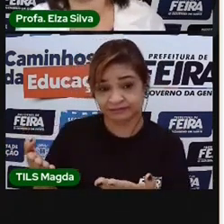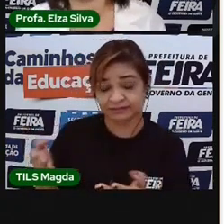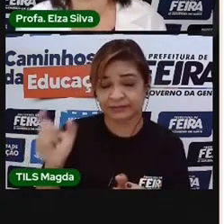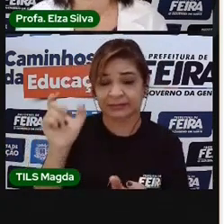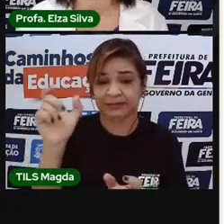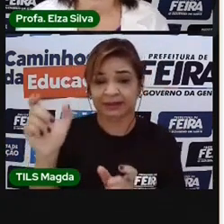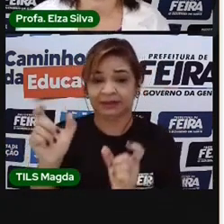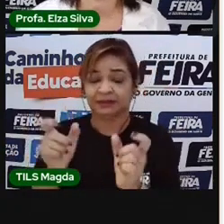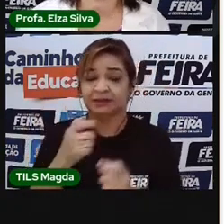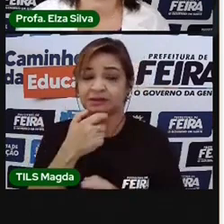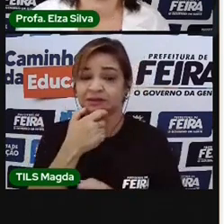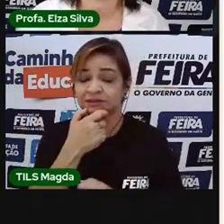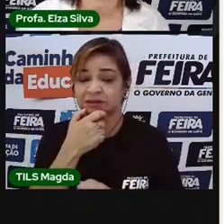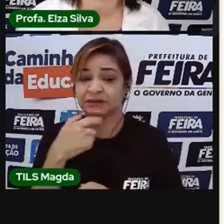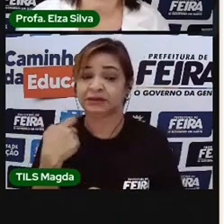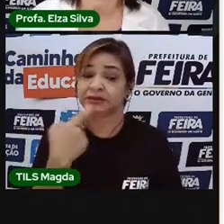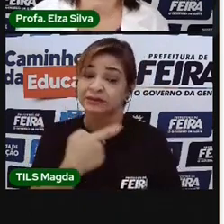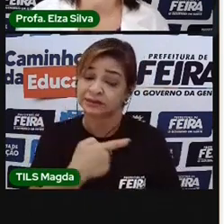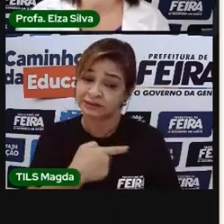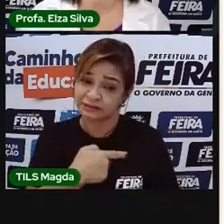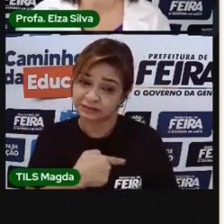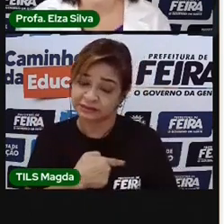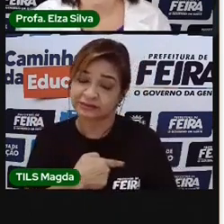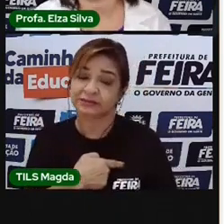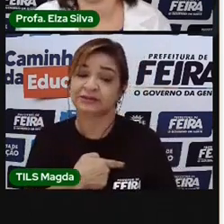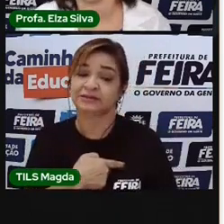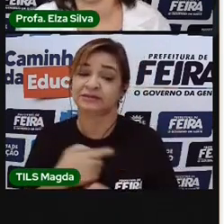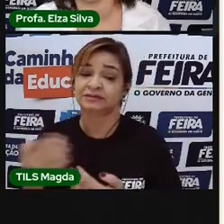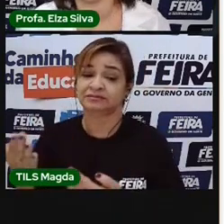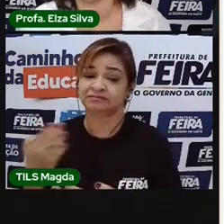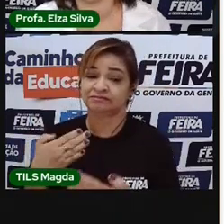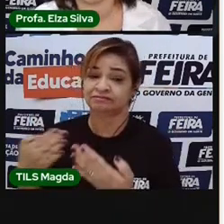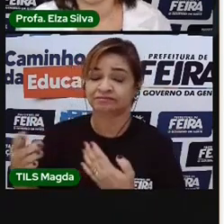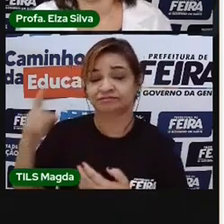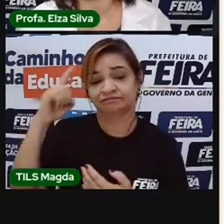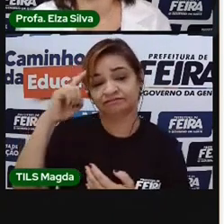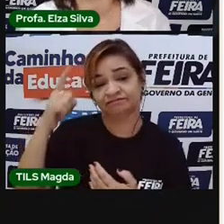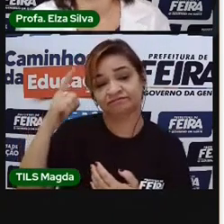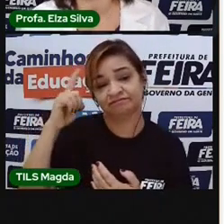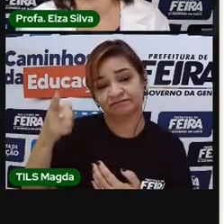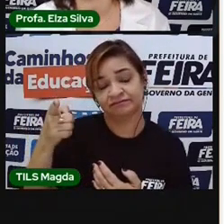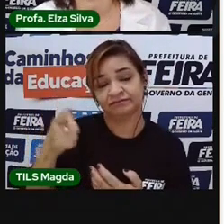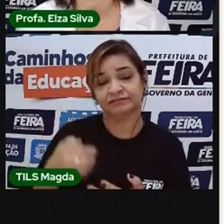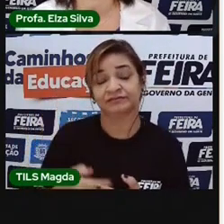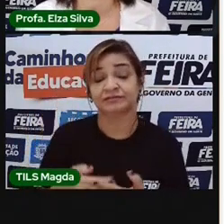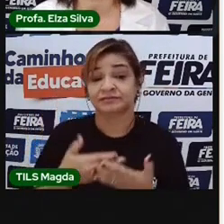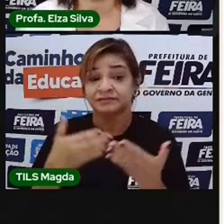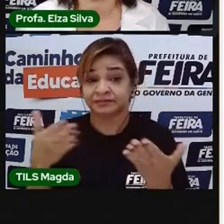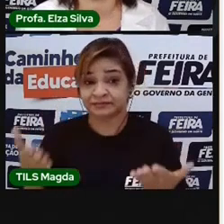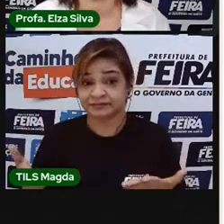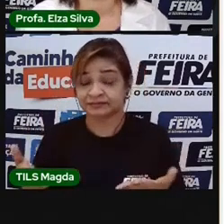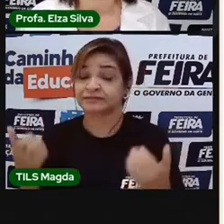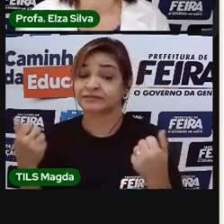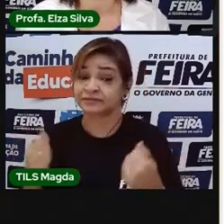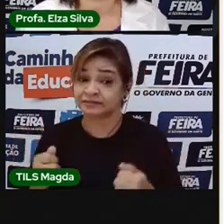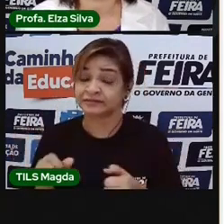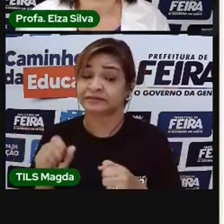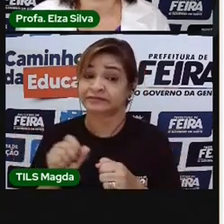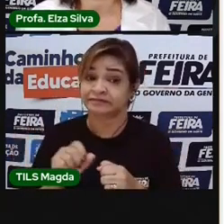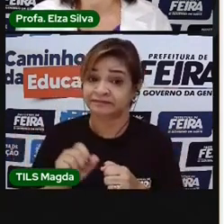do inglês que nós utilizamos na nossa comunicação diária. assim vocês precisam fazer.